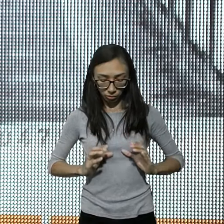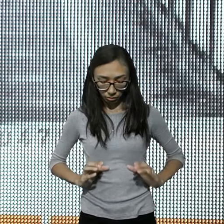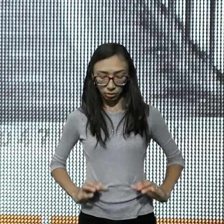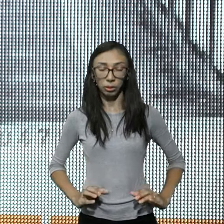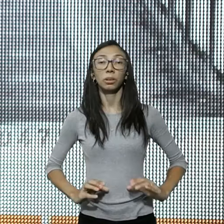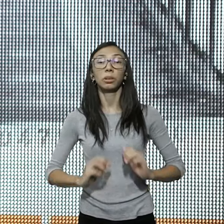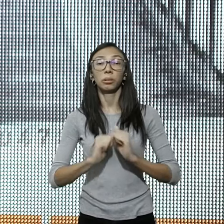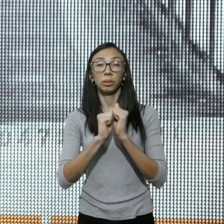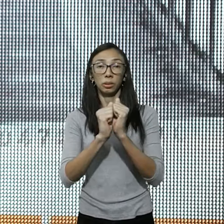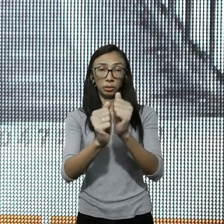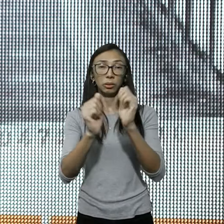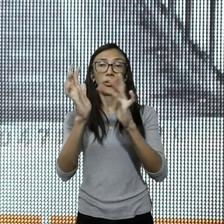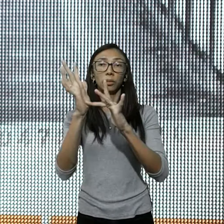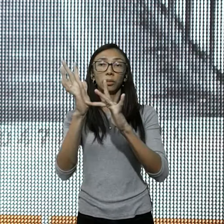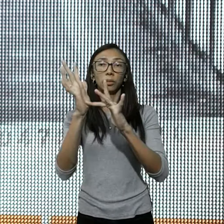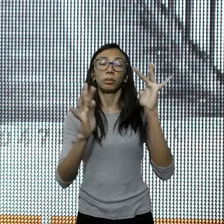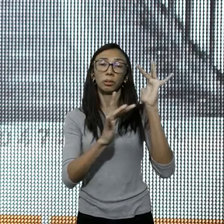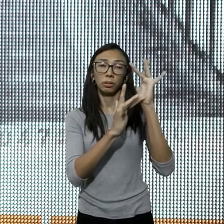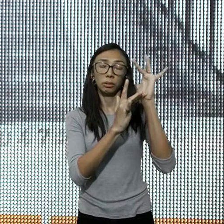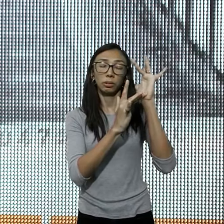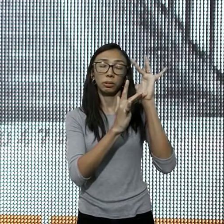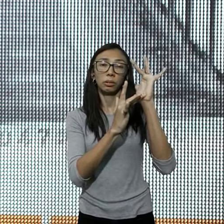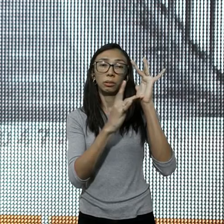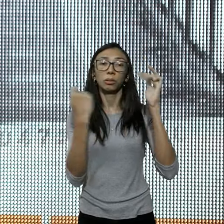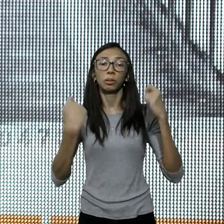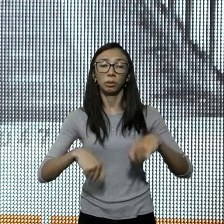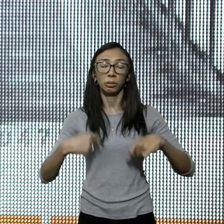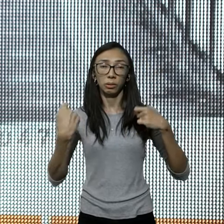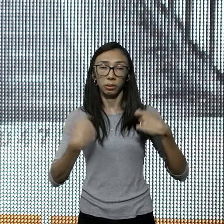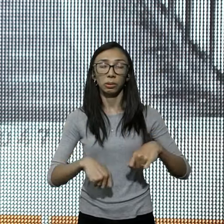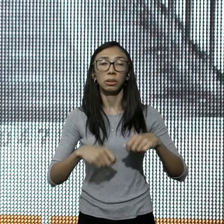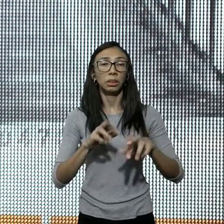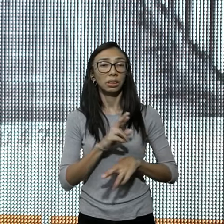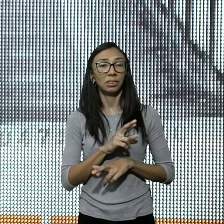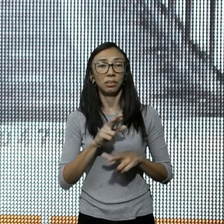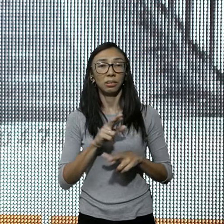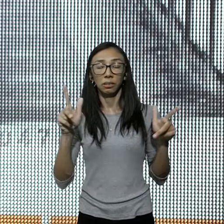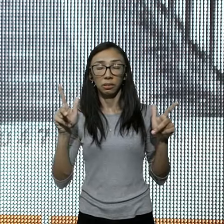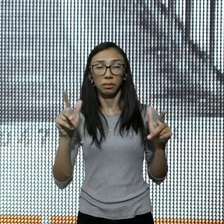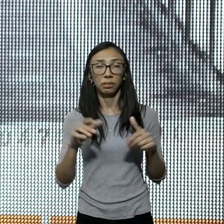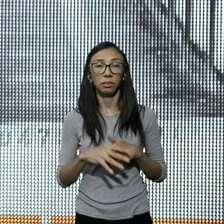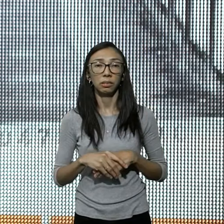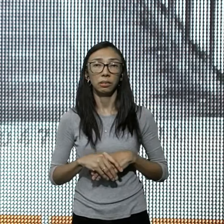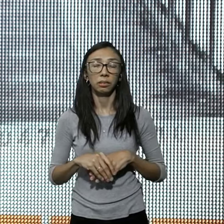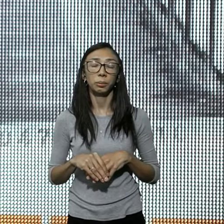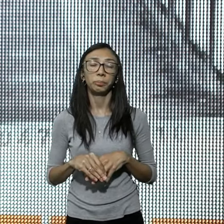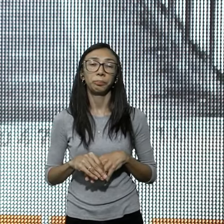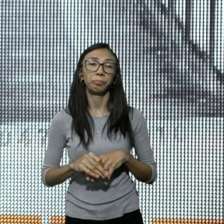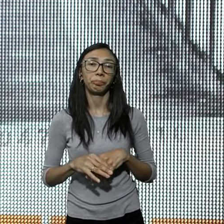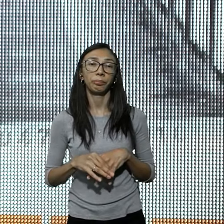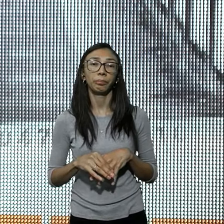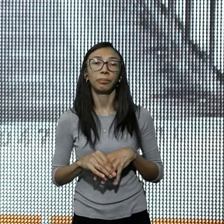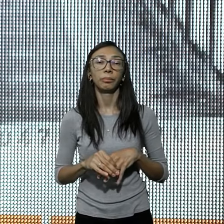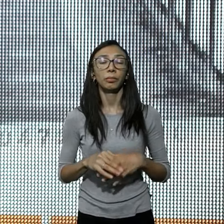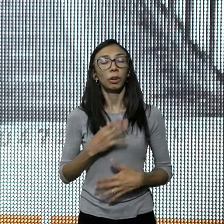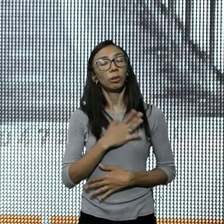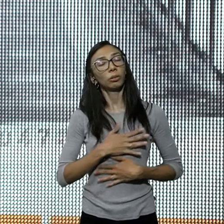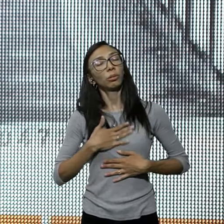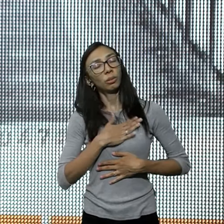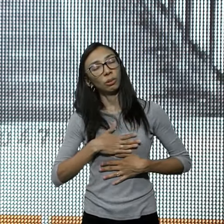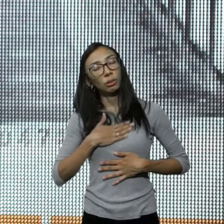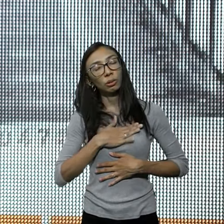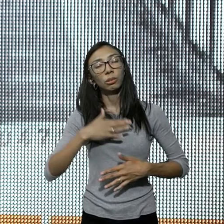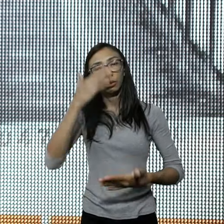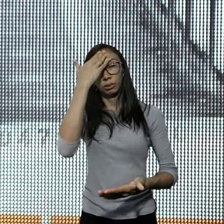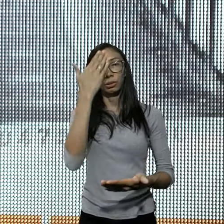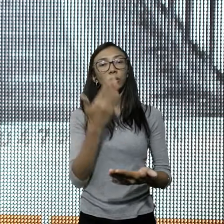para não viver na multidão, como todo mundo, mas ser diferenciado, é gostar, e crer, no que